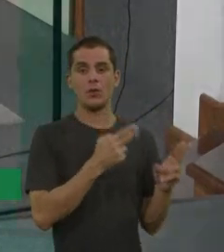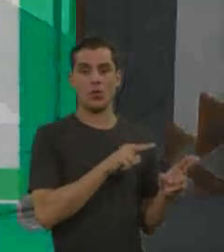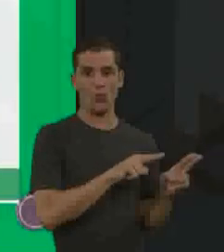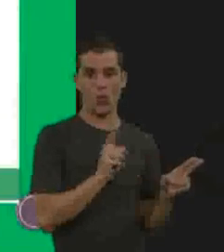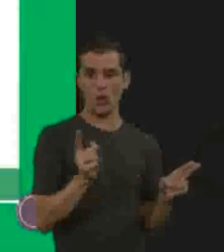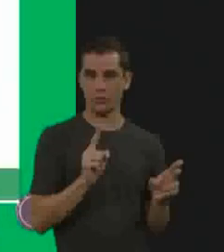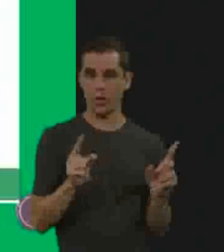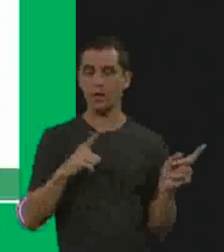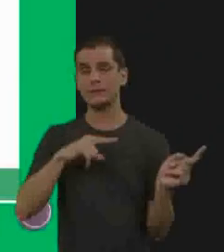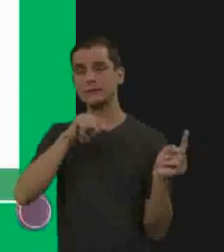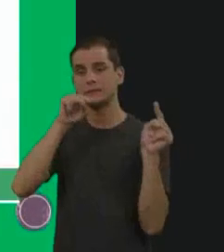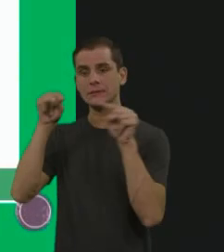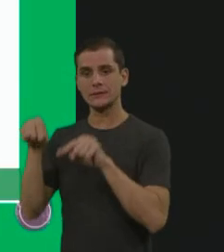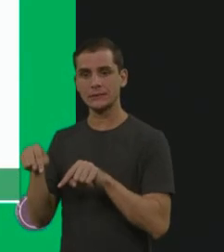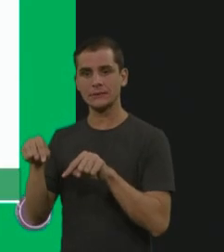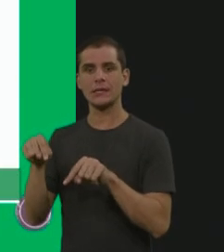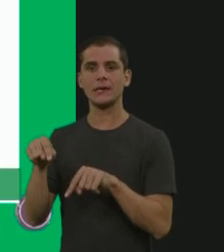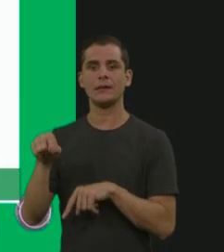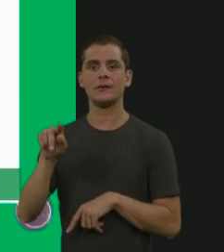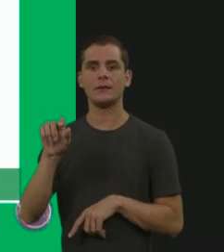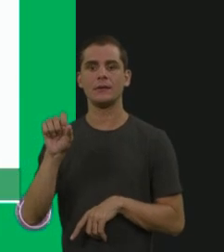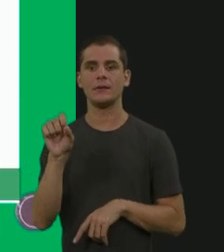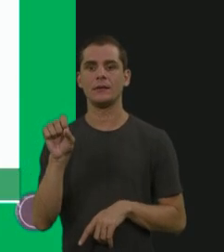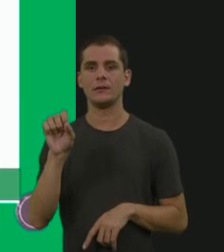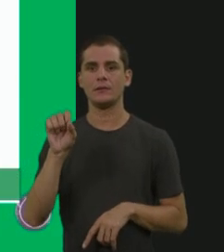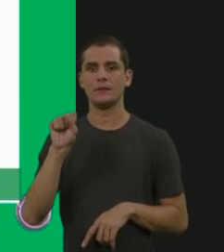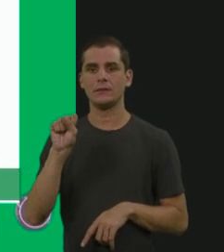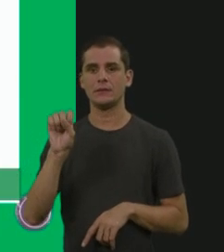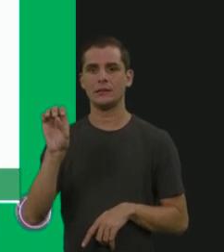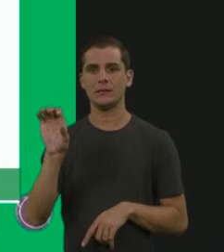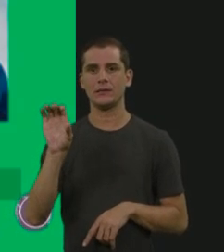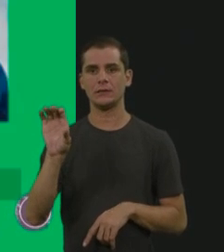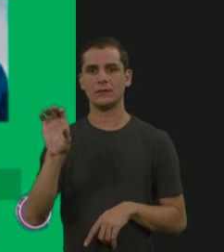leve, que é essa paciente que eu falei que é mais alto que eu, tá?